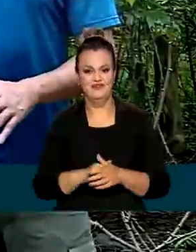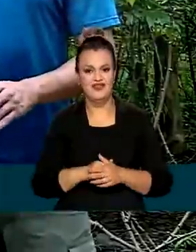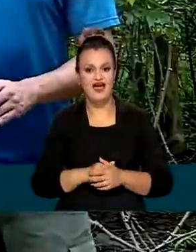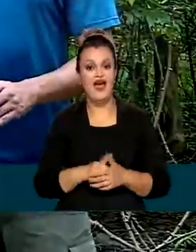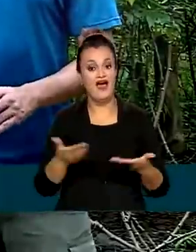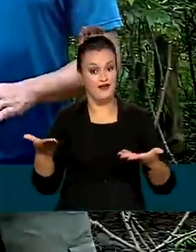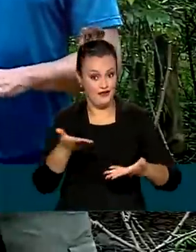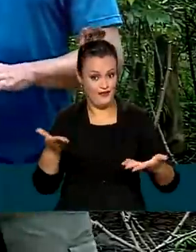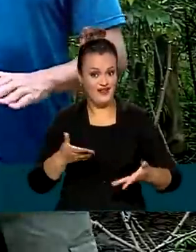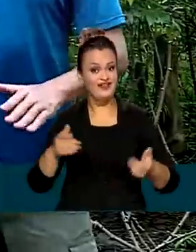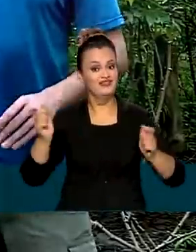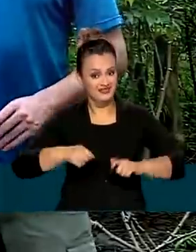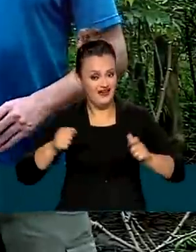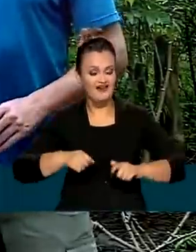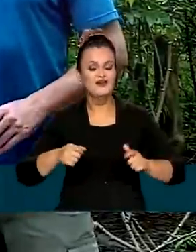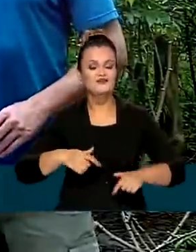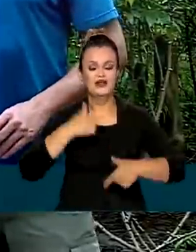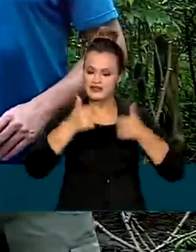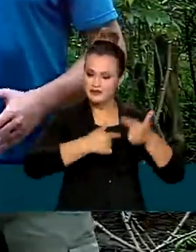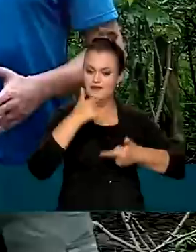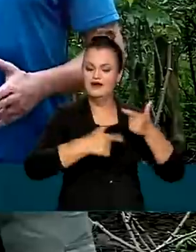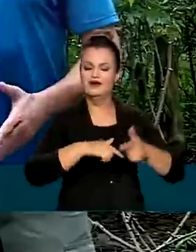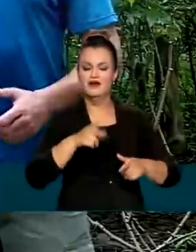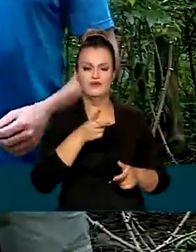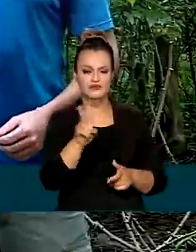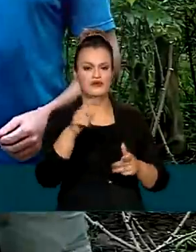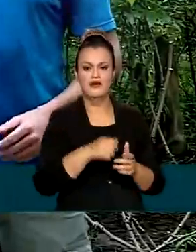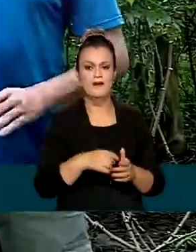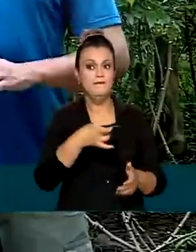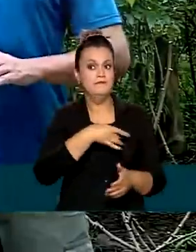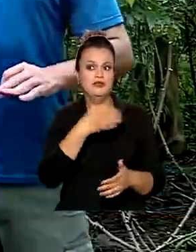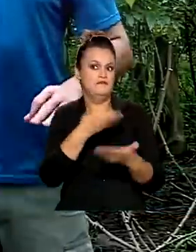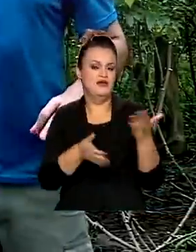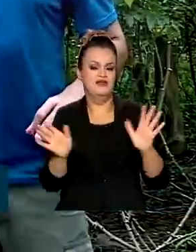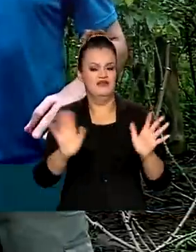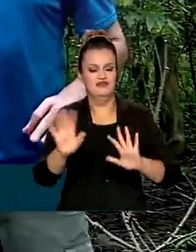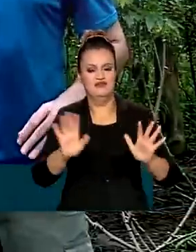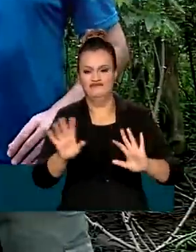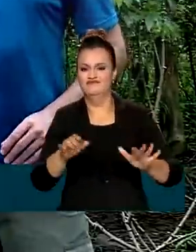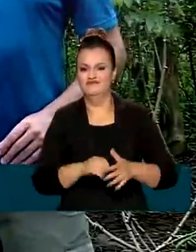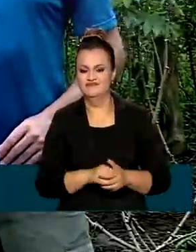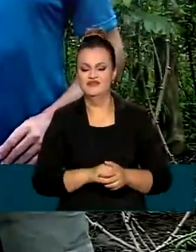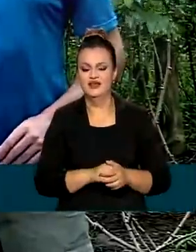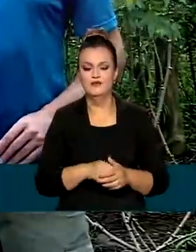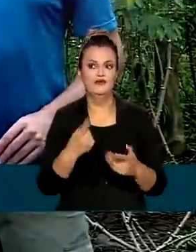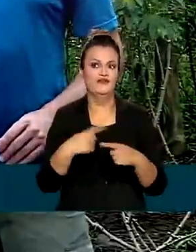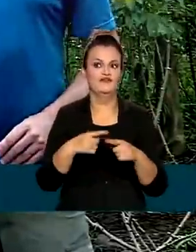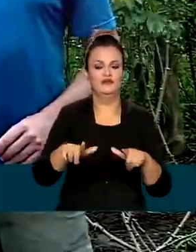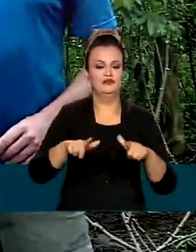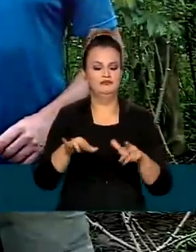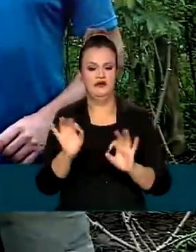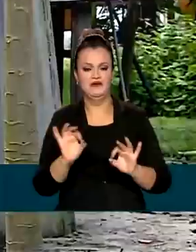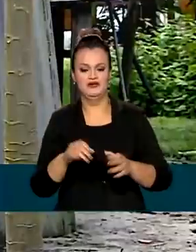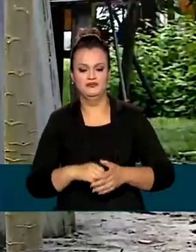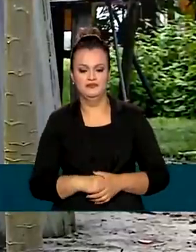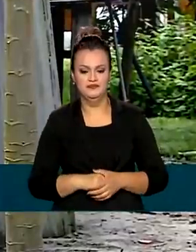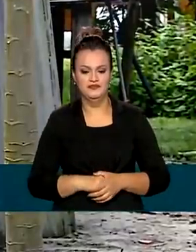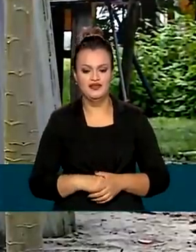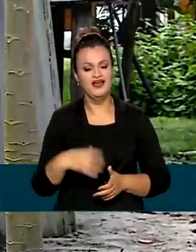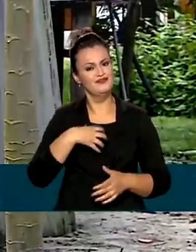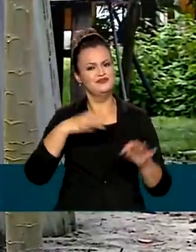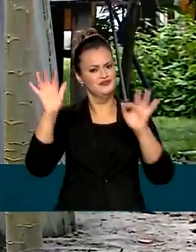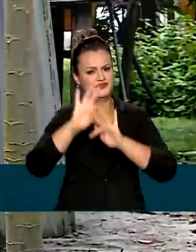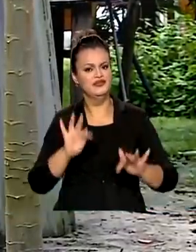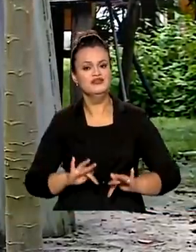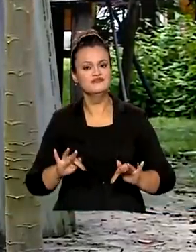Agora, eles vão poder continuar produzindo alimentos, sem o medo de perder tudo o que plantaram pela falta de regularização. Eu sou muito